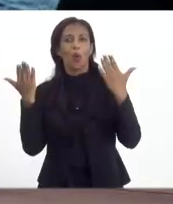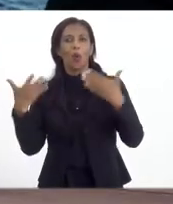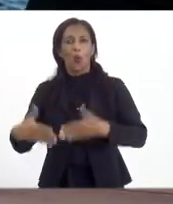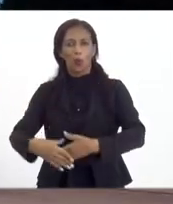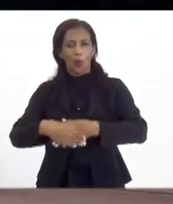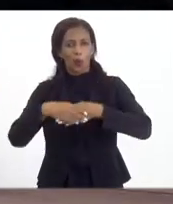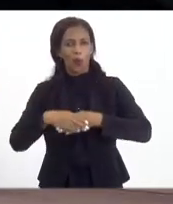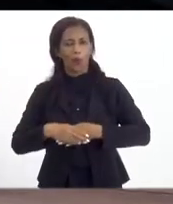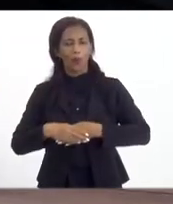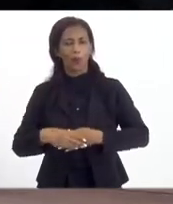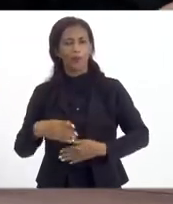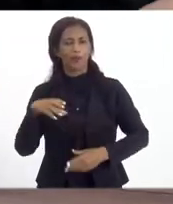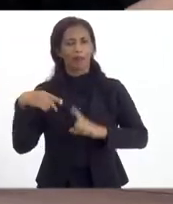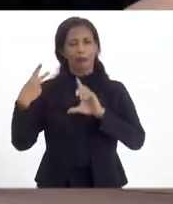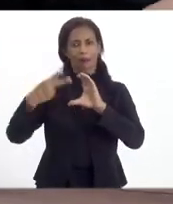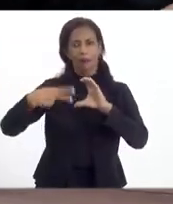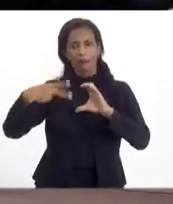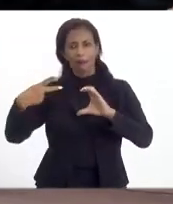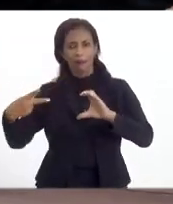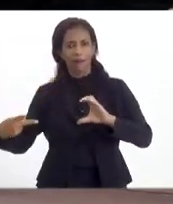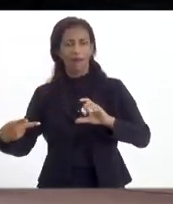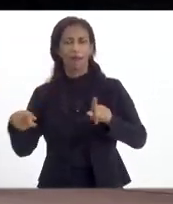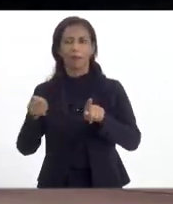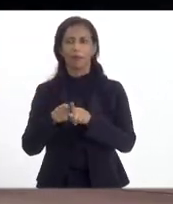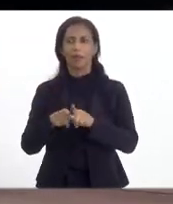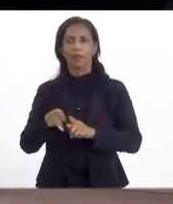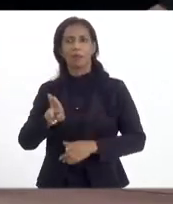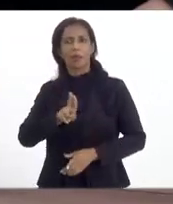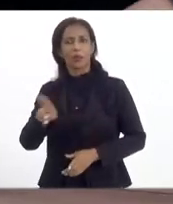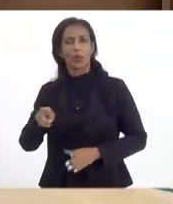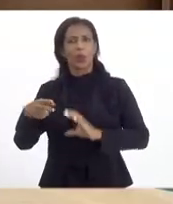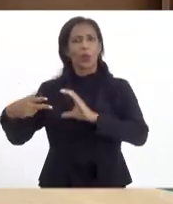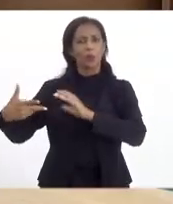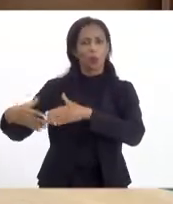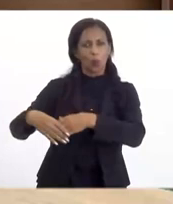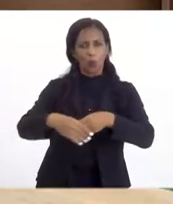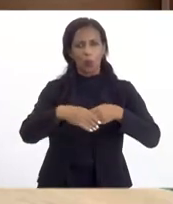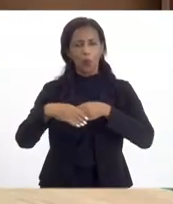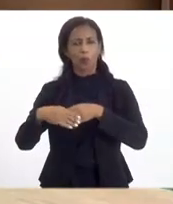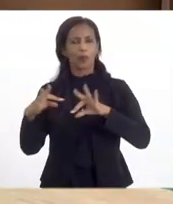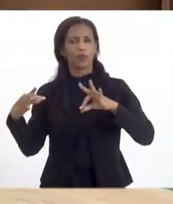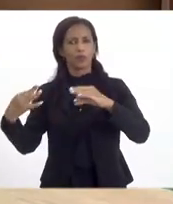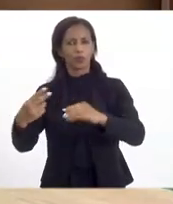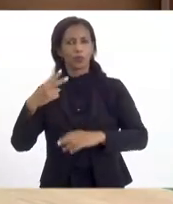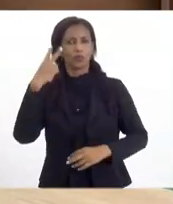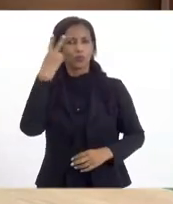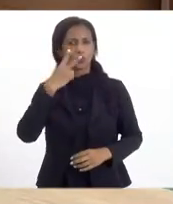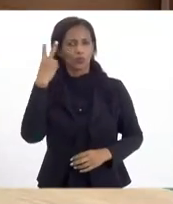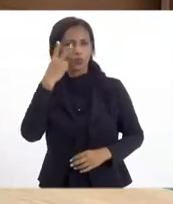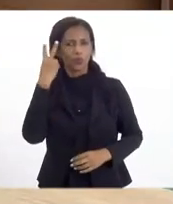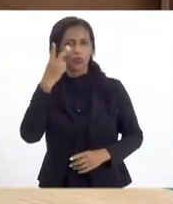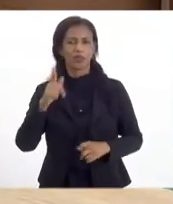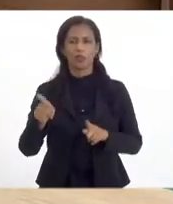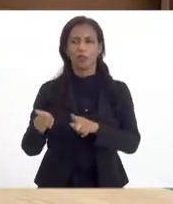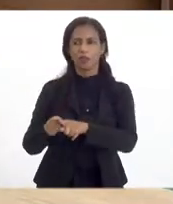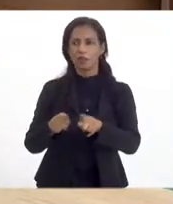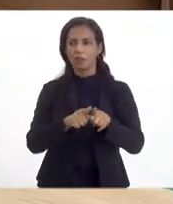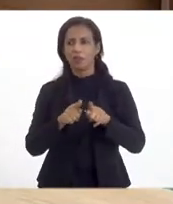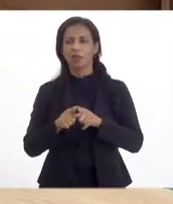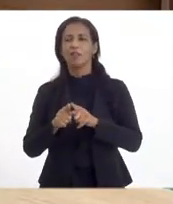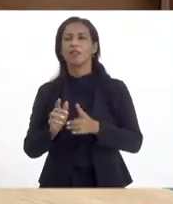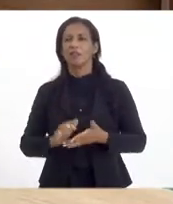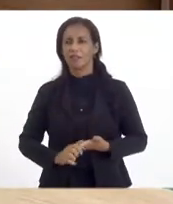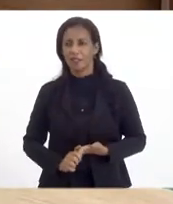da Câmara, vereador Gil Torres, e aí, em nome dele, cumprimento todos os demais vereadores e vereadoras da cidade,